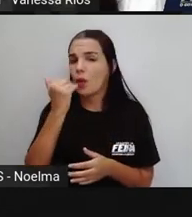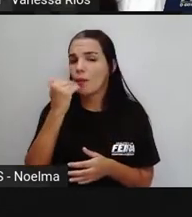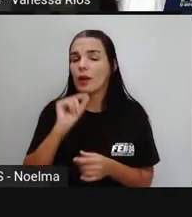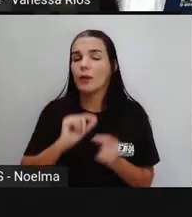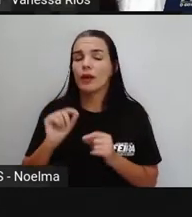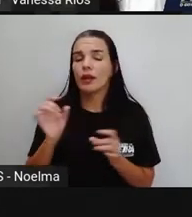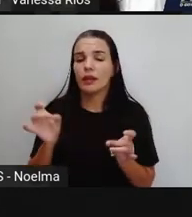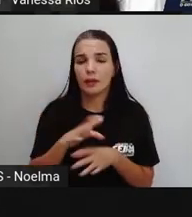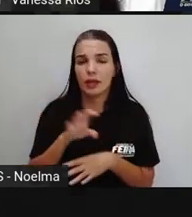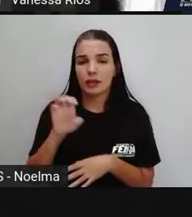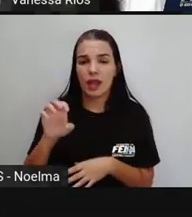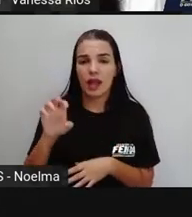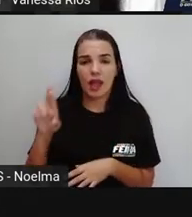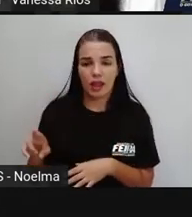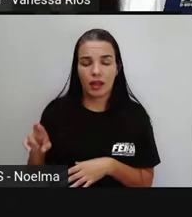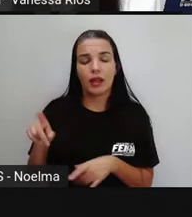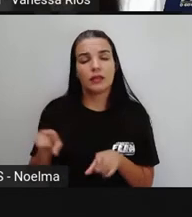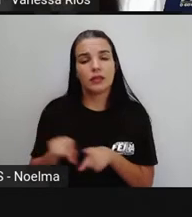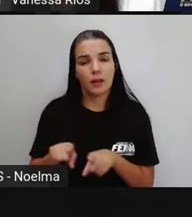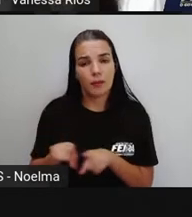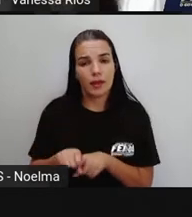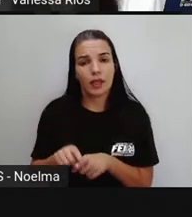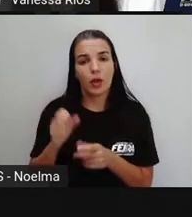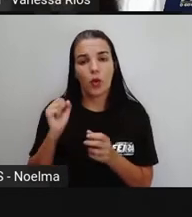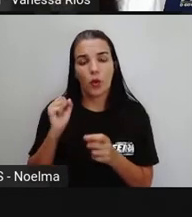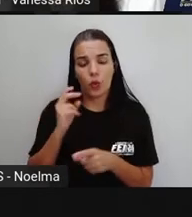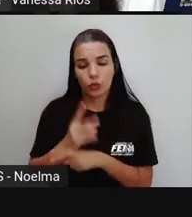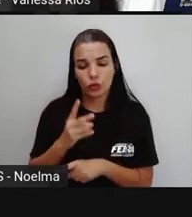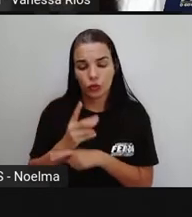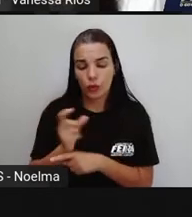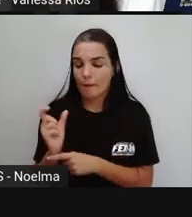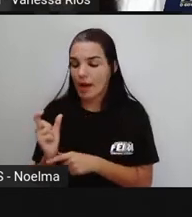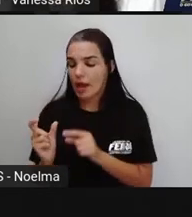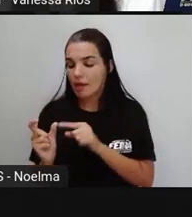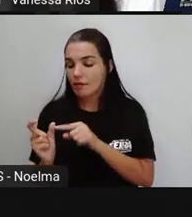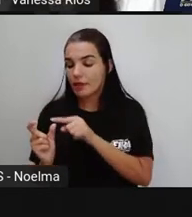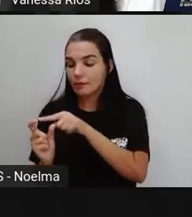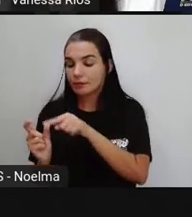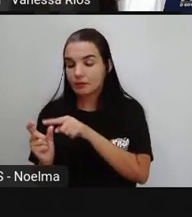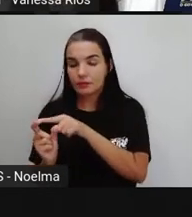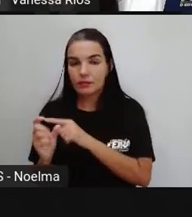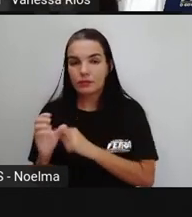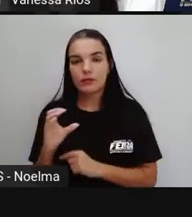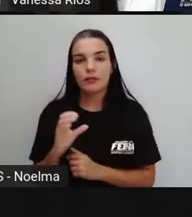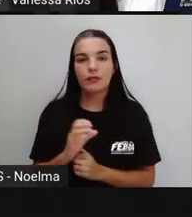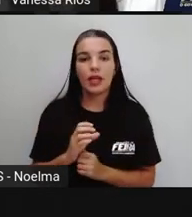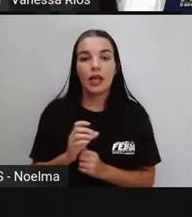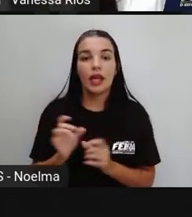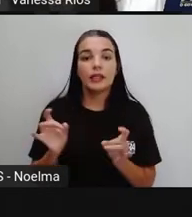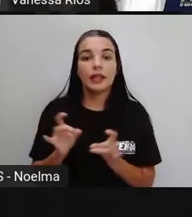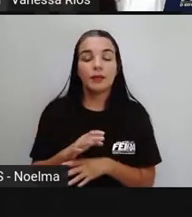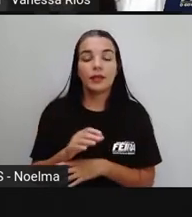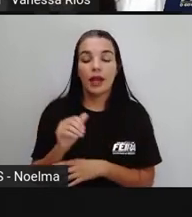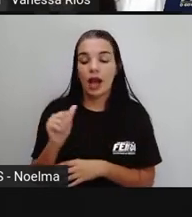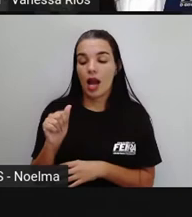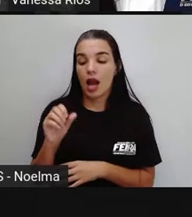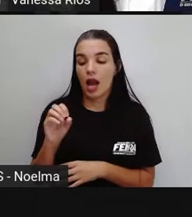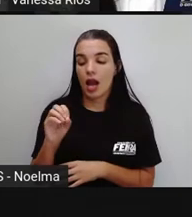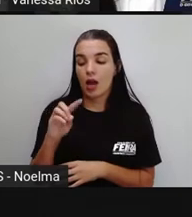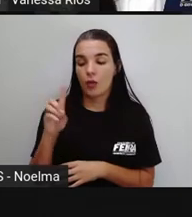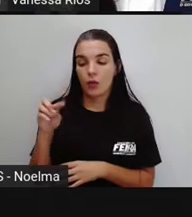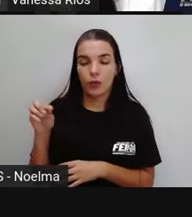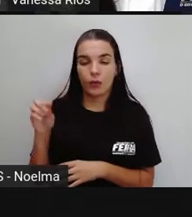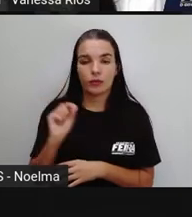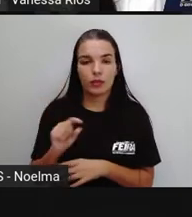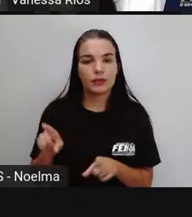Né? Terminado em R. Também se conserva o radical, né? Com. E se termina aí, erão. E a gente